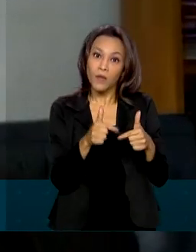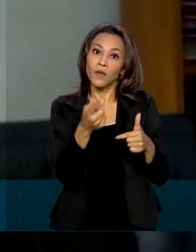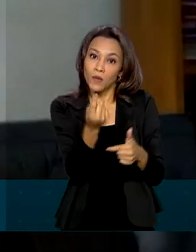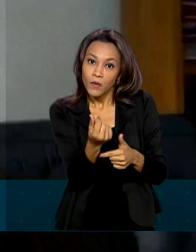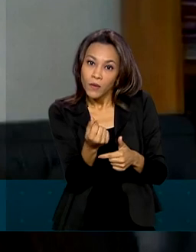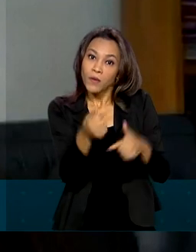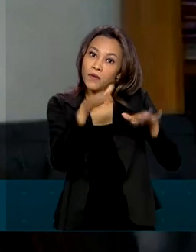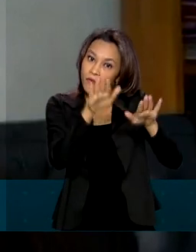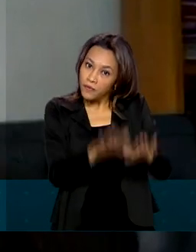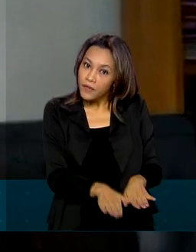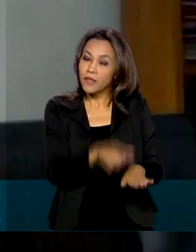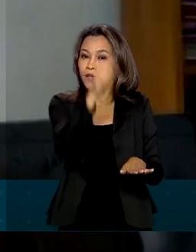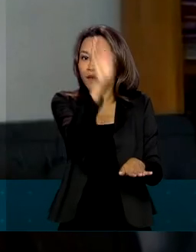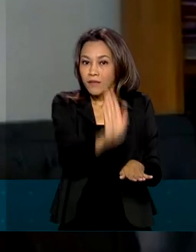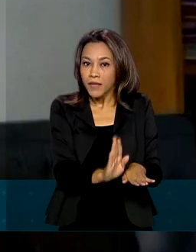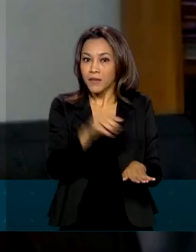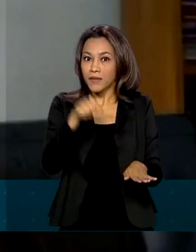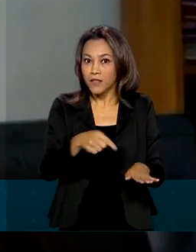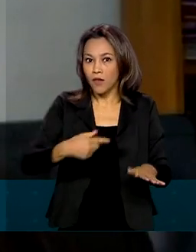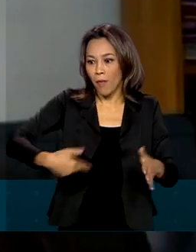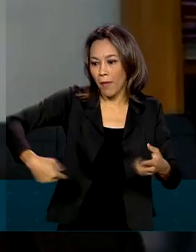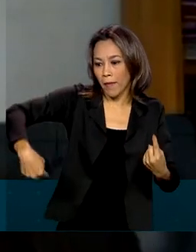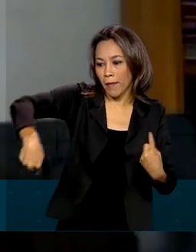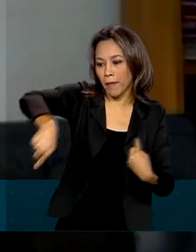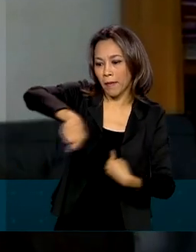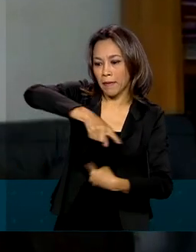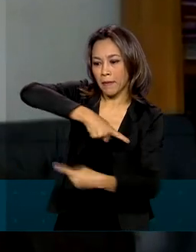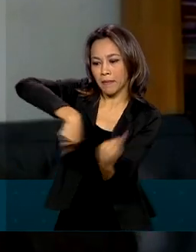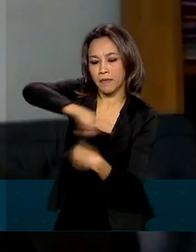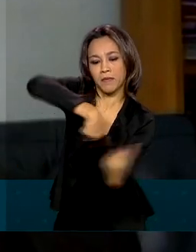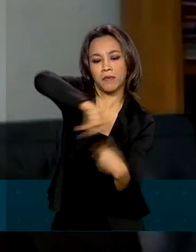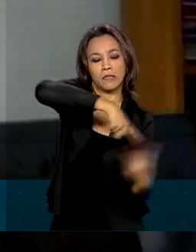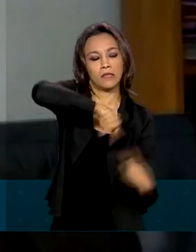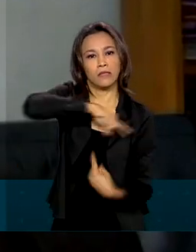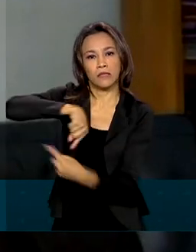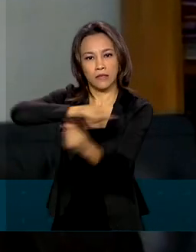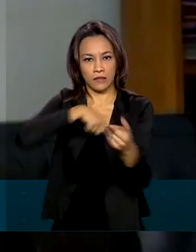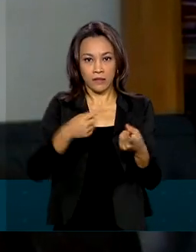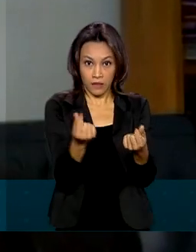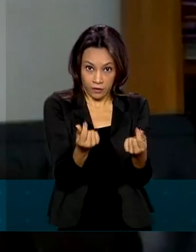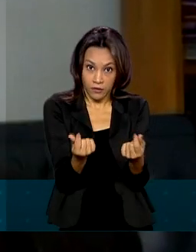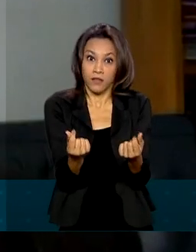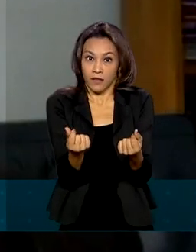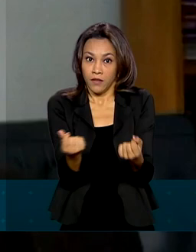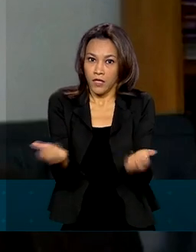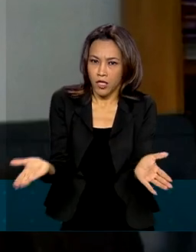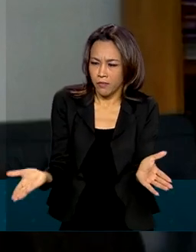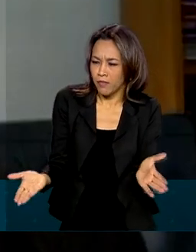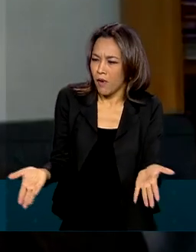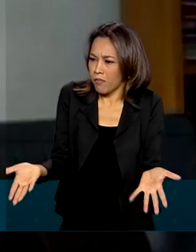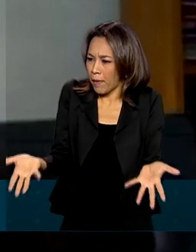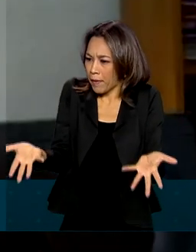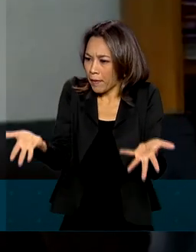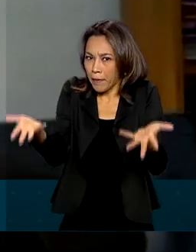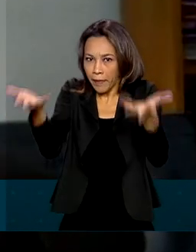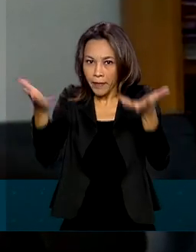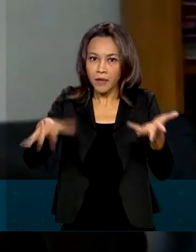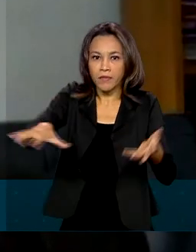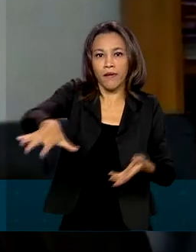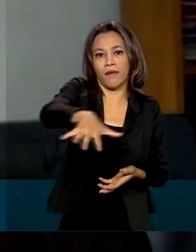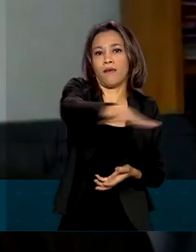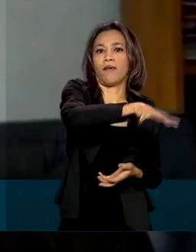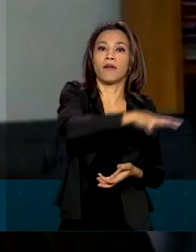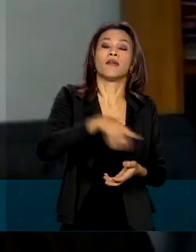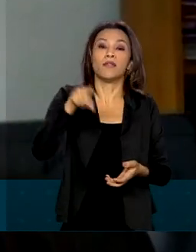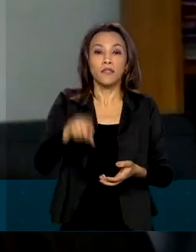essa renda acaba movendo a economia, gerando crescimento em outro setor. Então, daí a importância de ter um